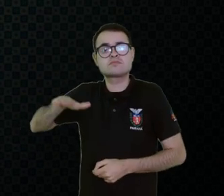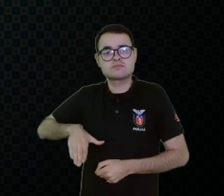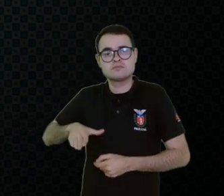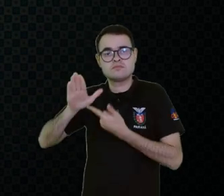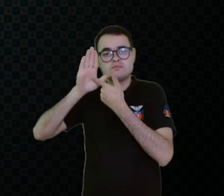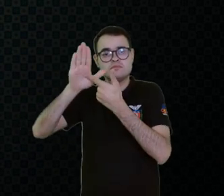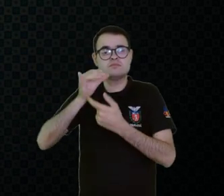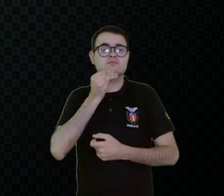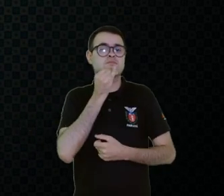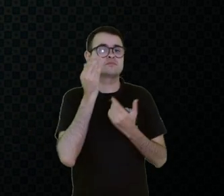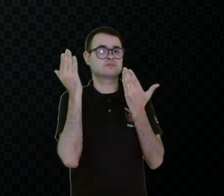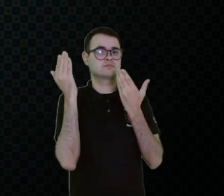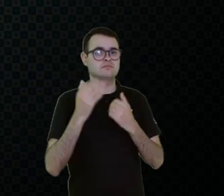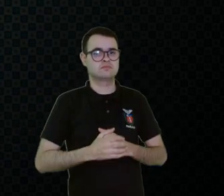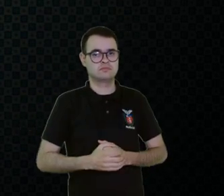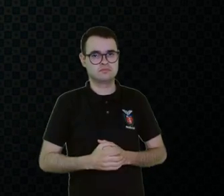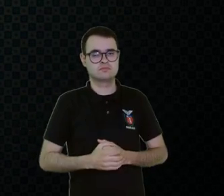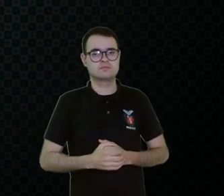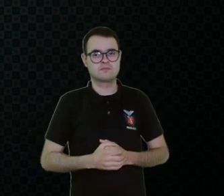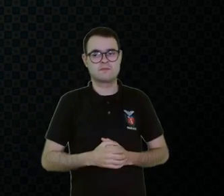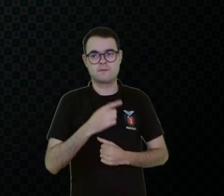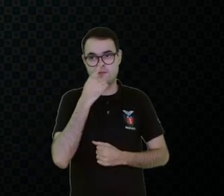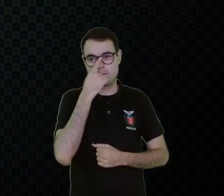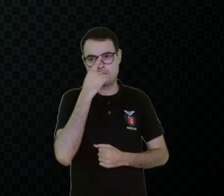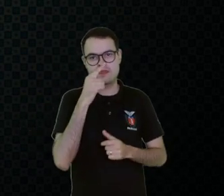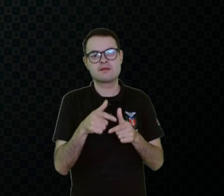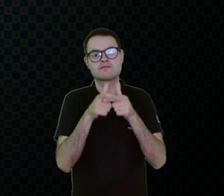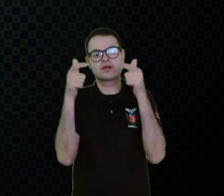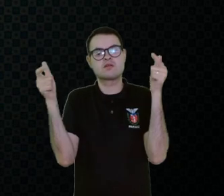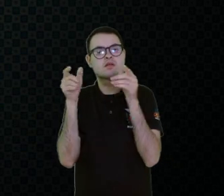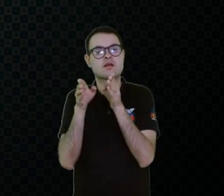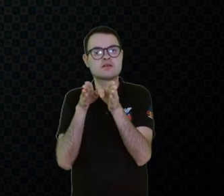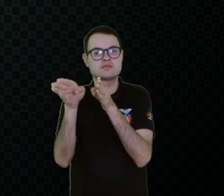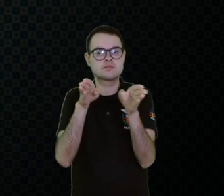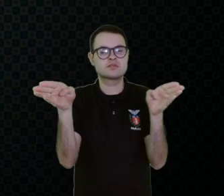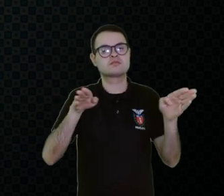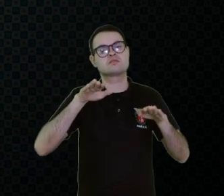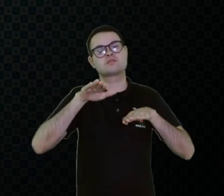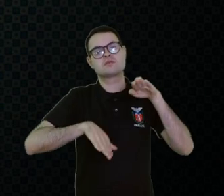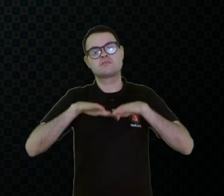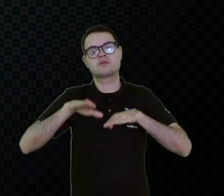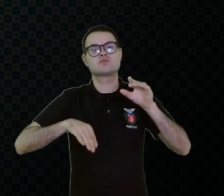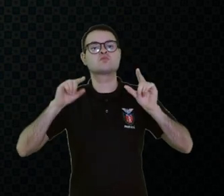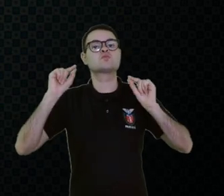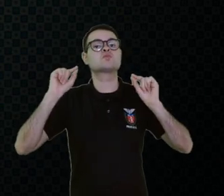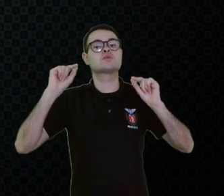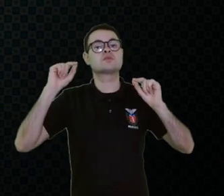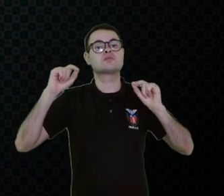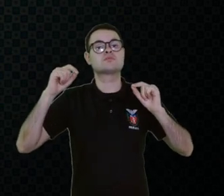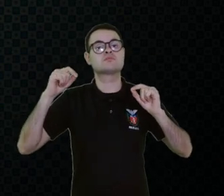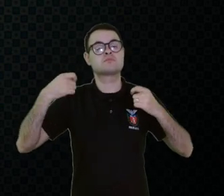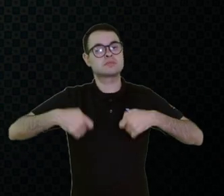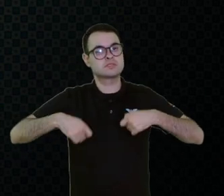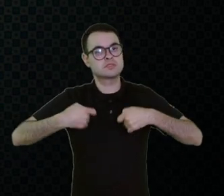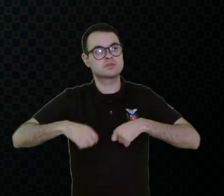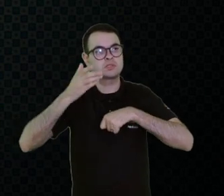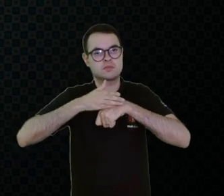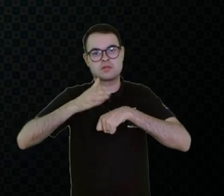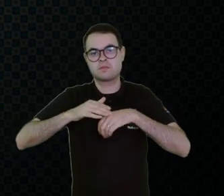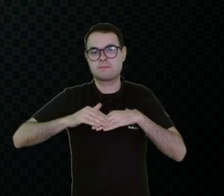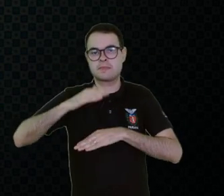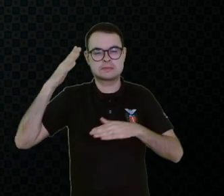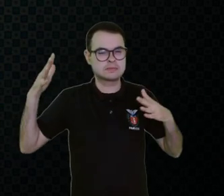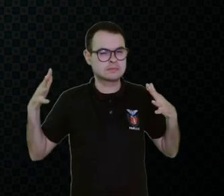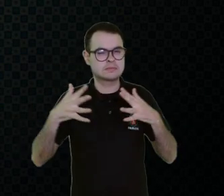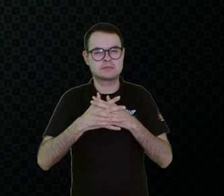dando exemplos aqui. Elas são uma maior acessibilidade, depende, elas demandam treinamento menos complexos do que o uso,